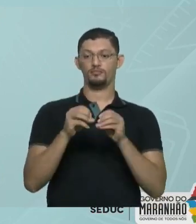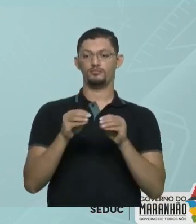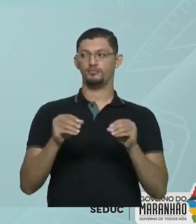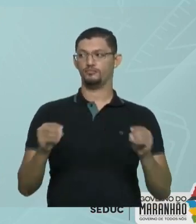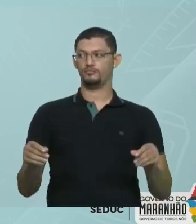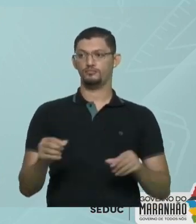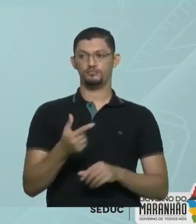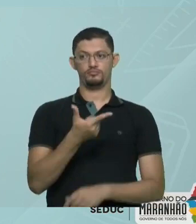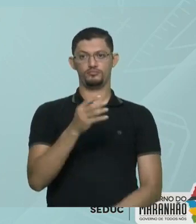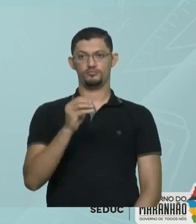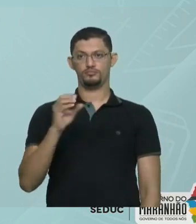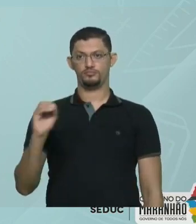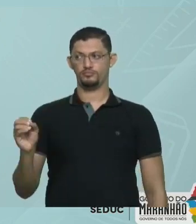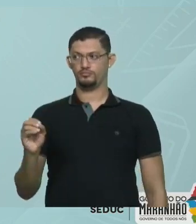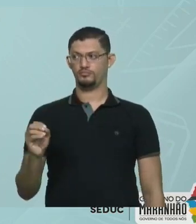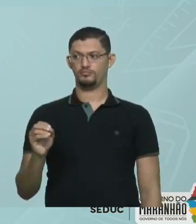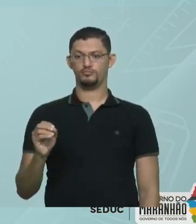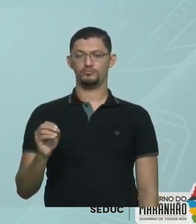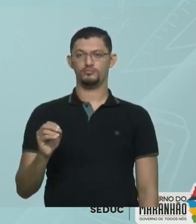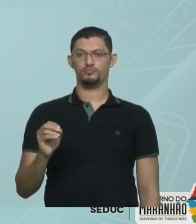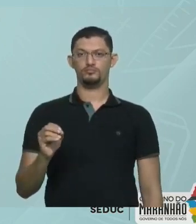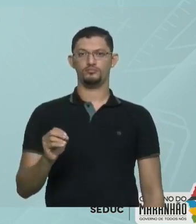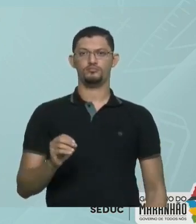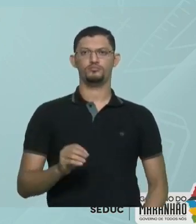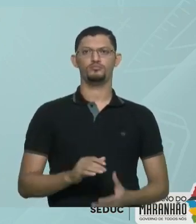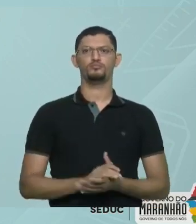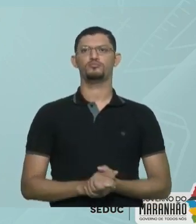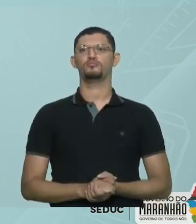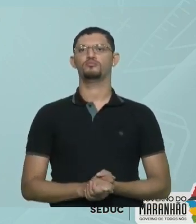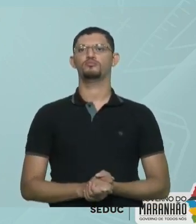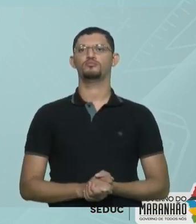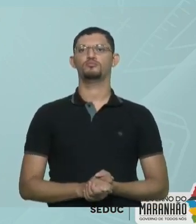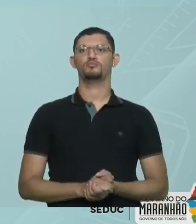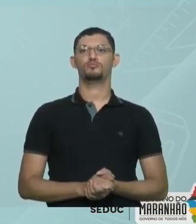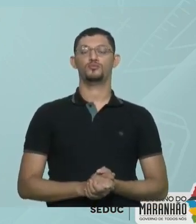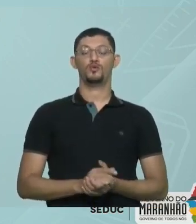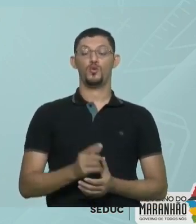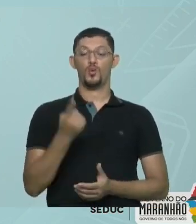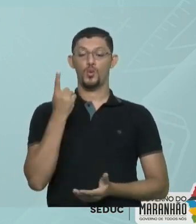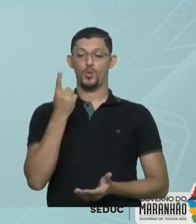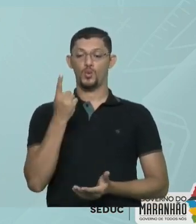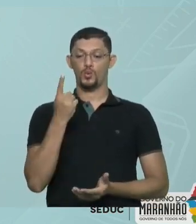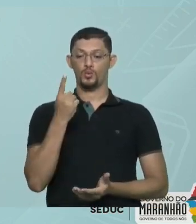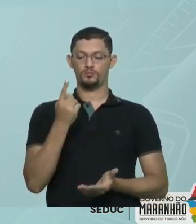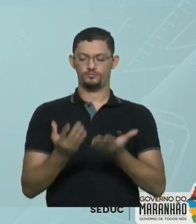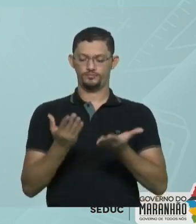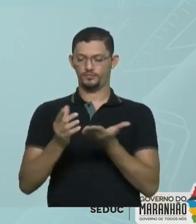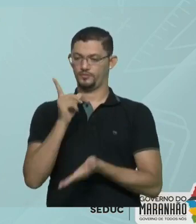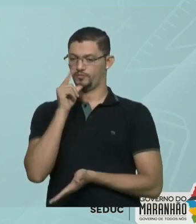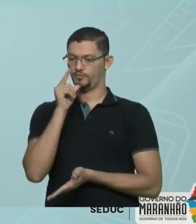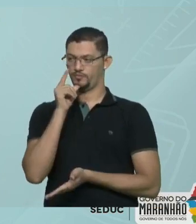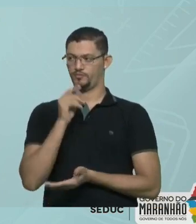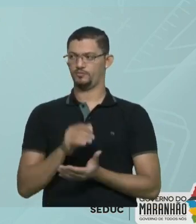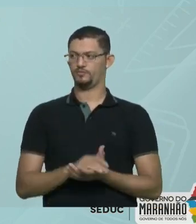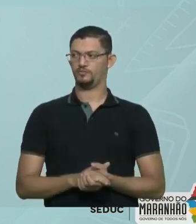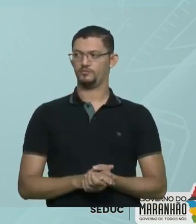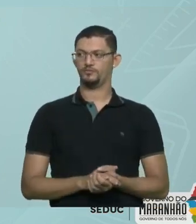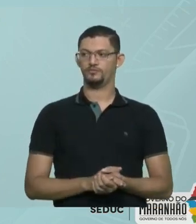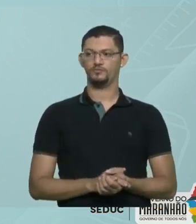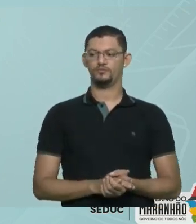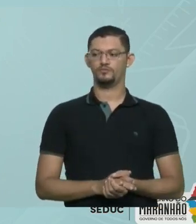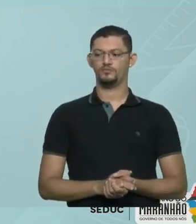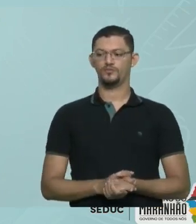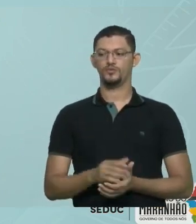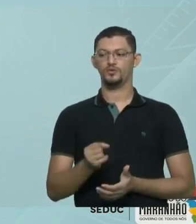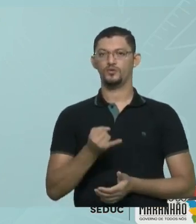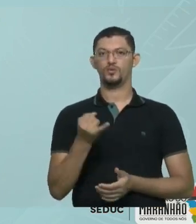200 gramas de ácido bórico Em Mil gramas de água Um quilo de água São mil gramas de água Ele